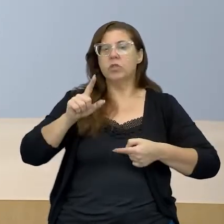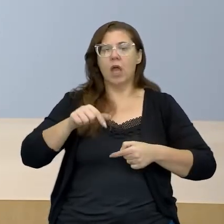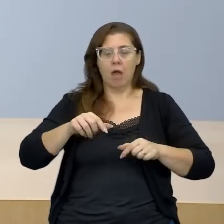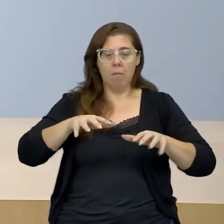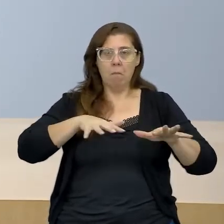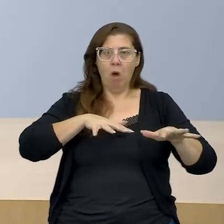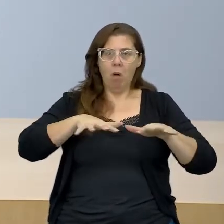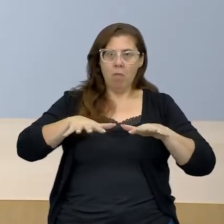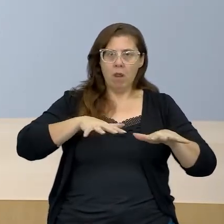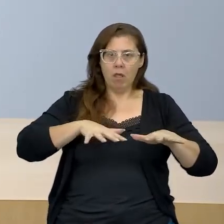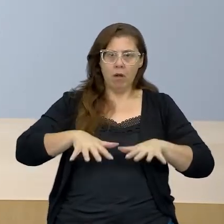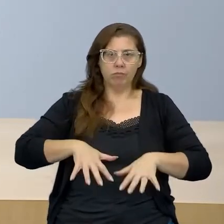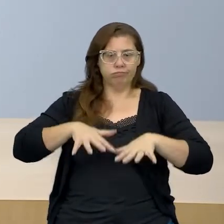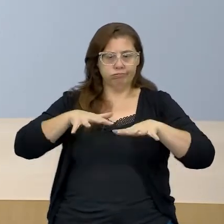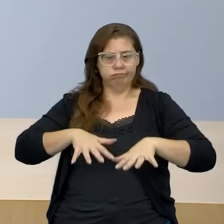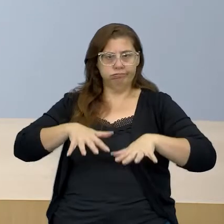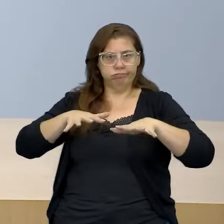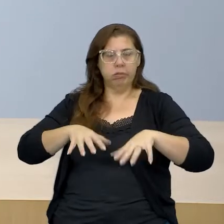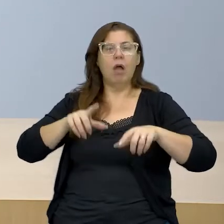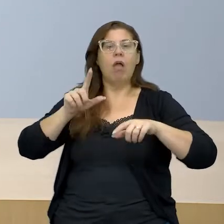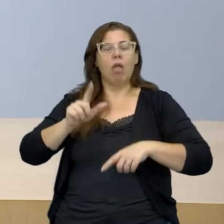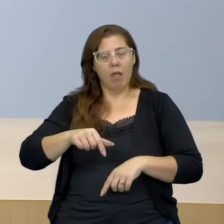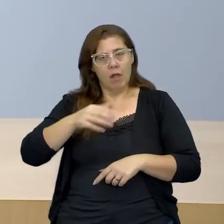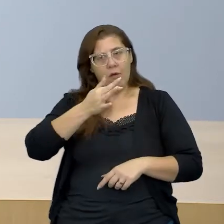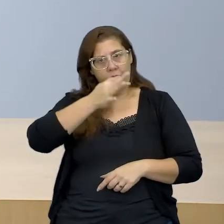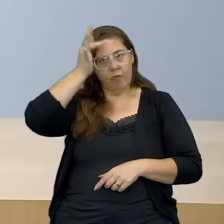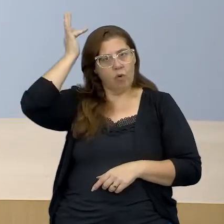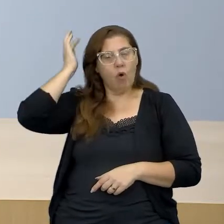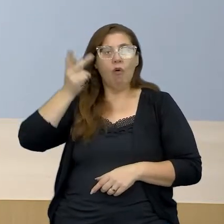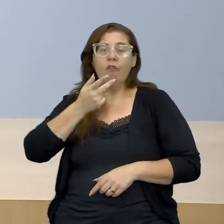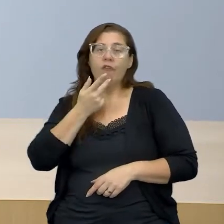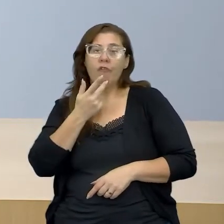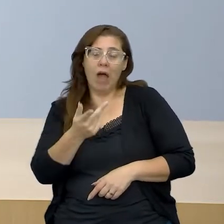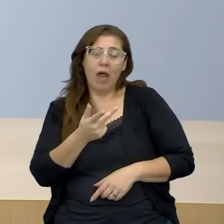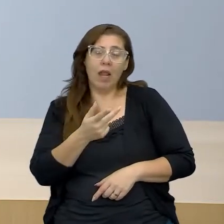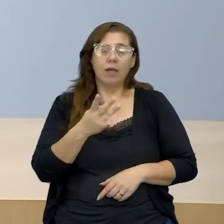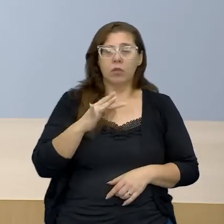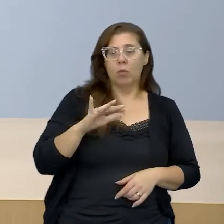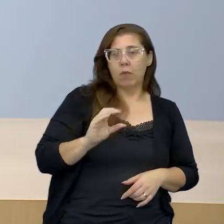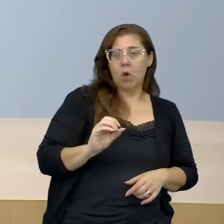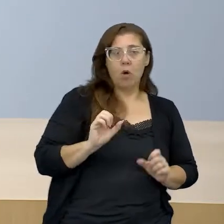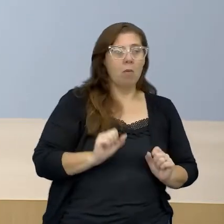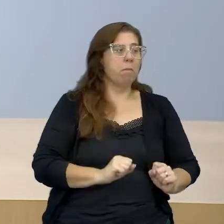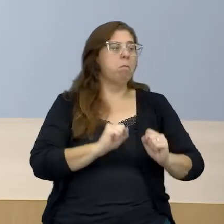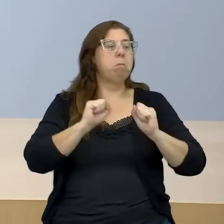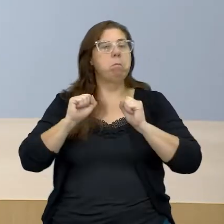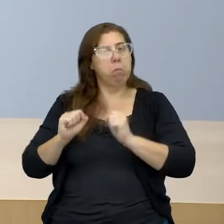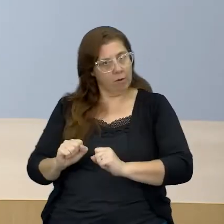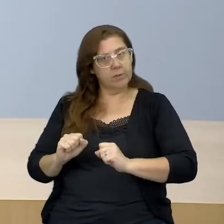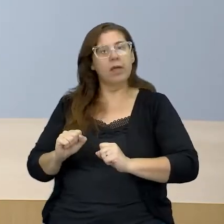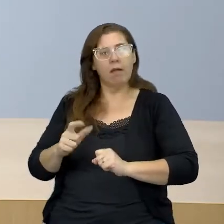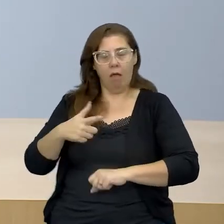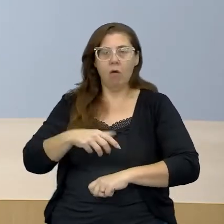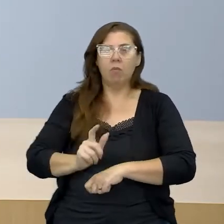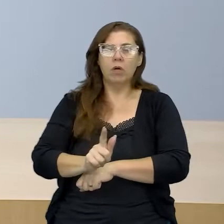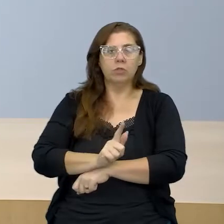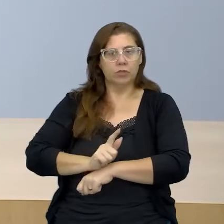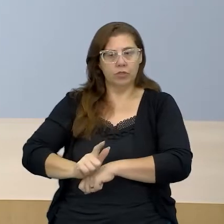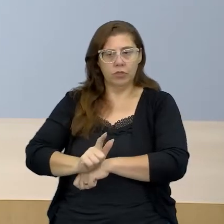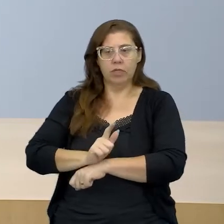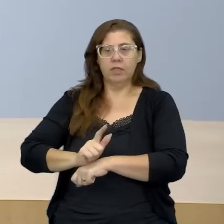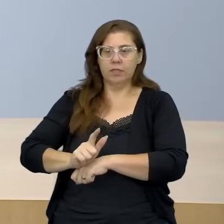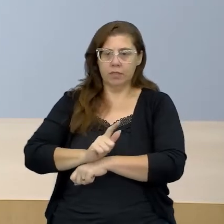mobilização disso que o Foucault chama de biopoder, uma tecnologia de gestão,